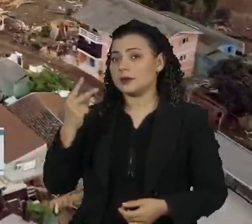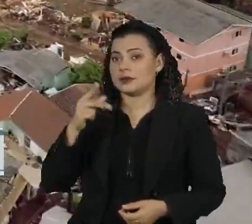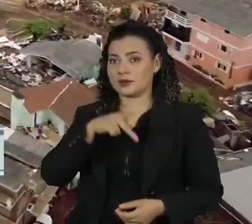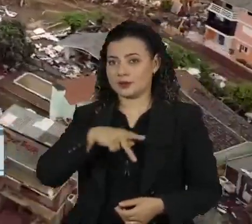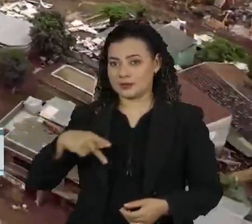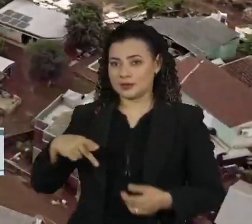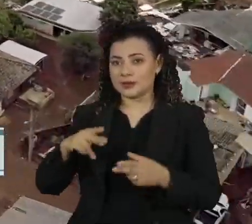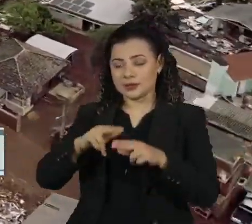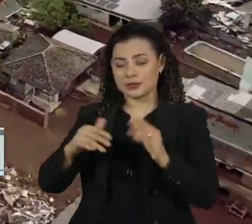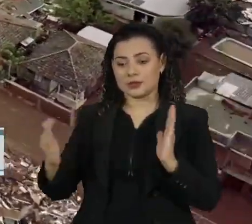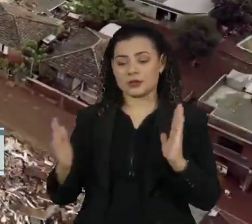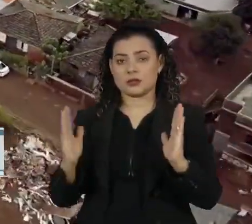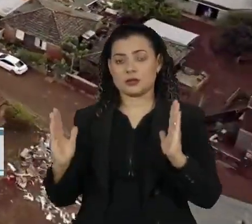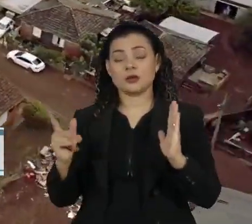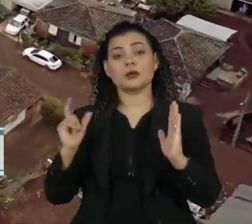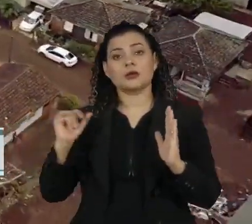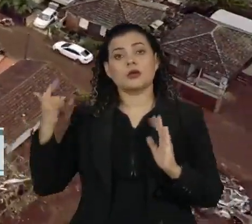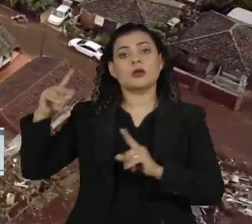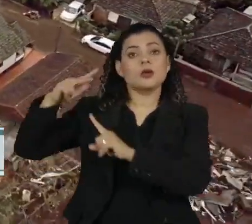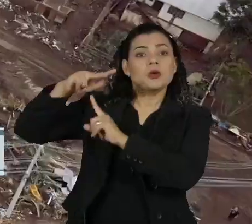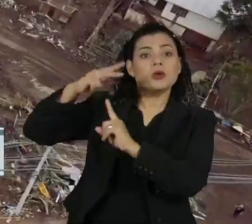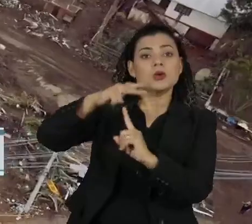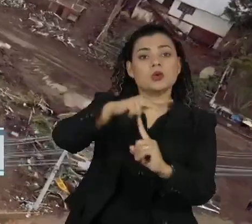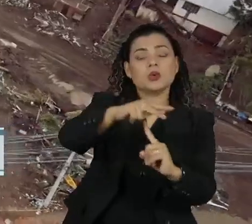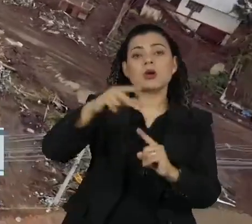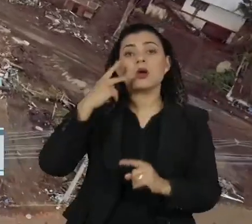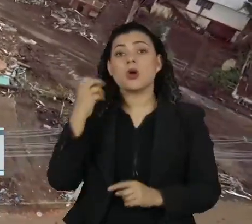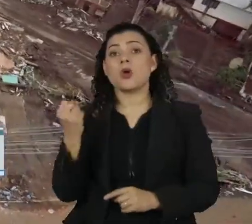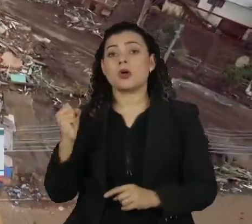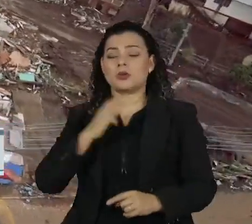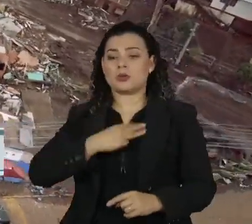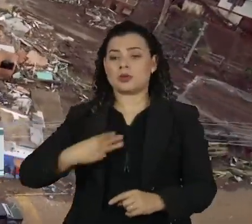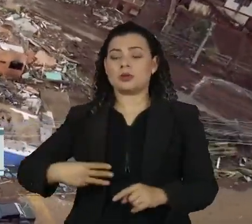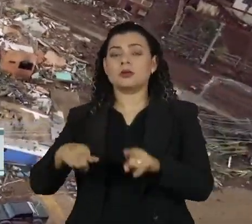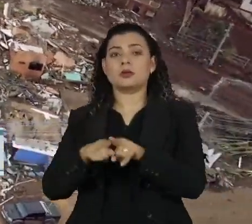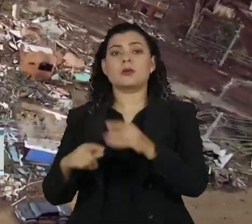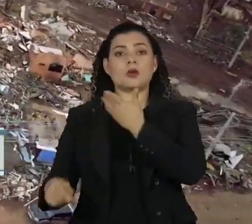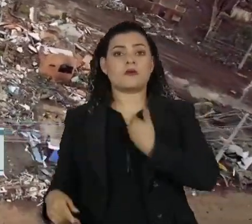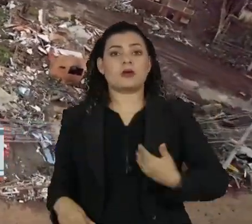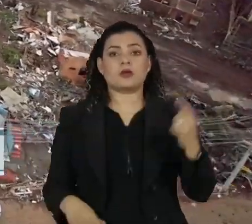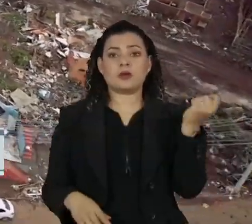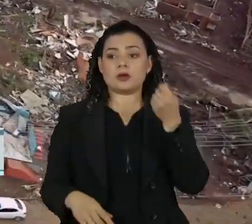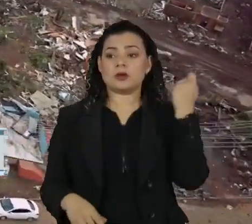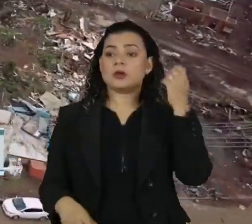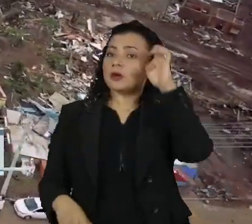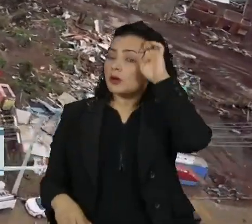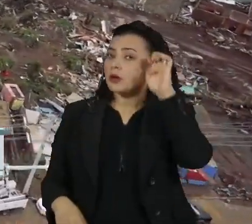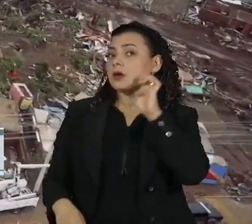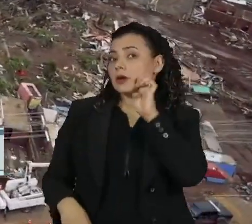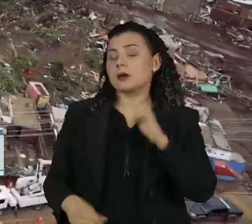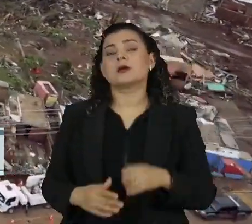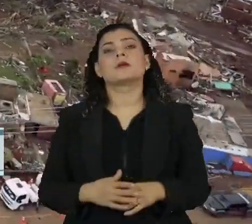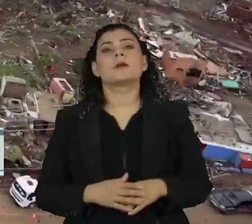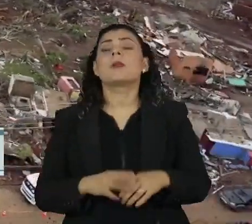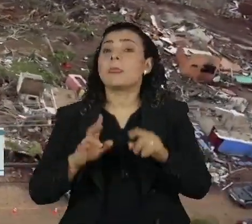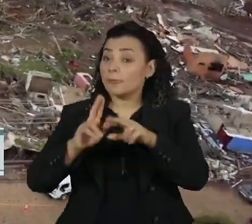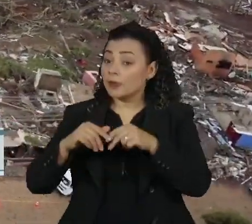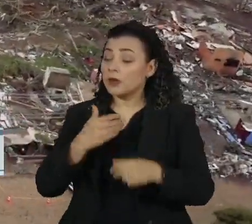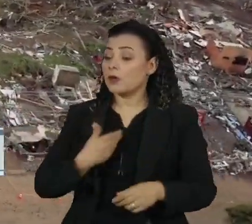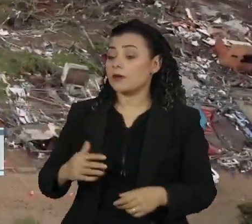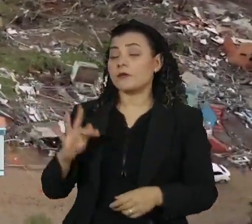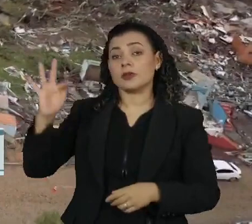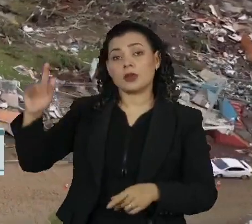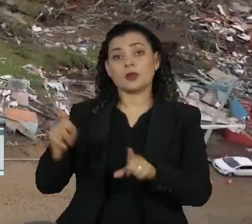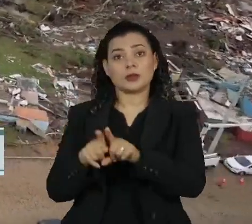sobrevoou a região, acompanhado de oito ministros e do governador do Rio Grande do Sul, Eduardo Leite. O governo federal